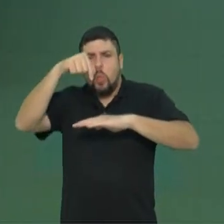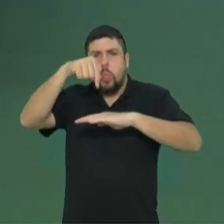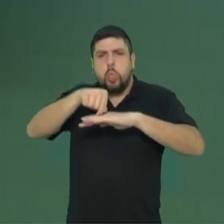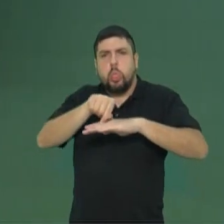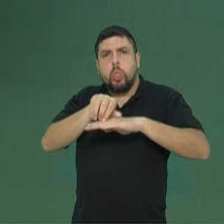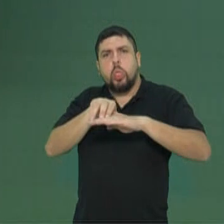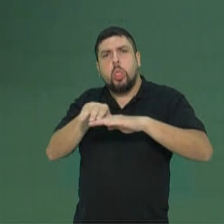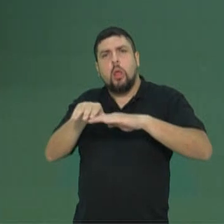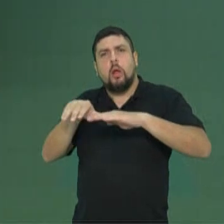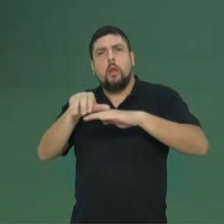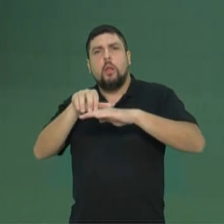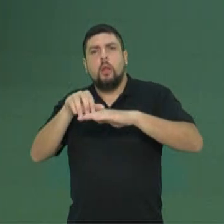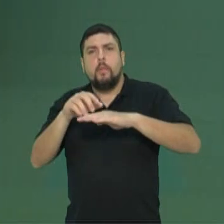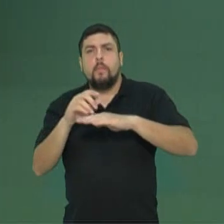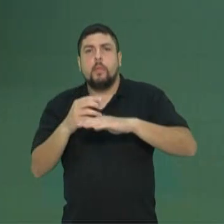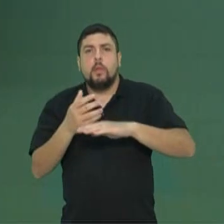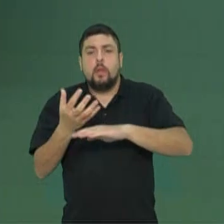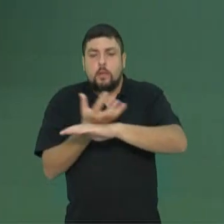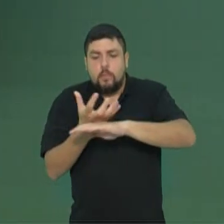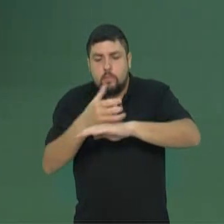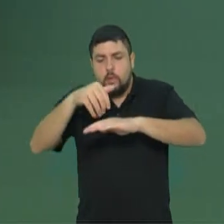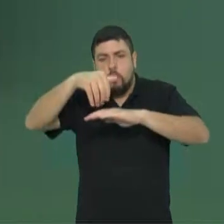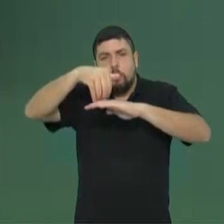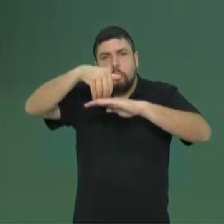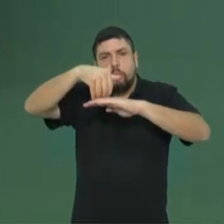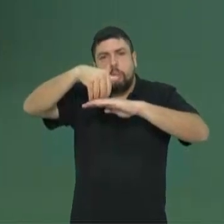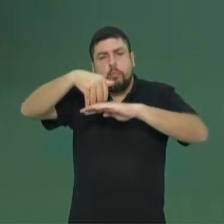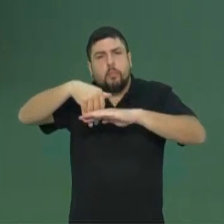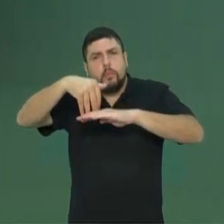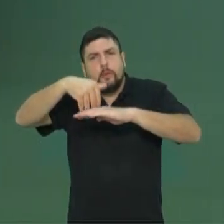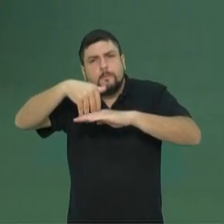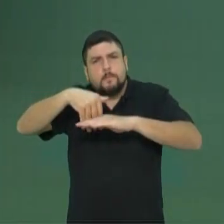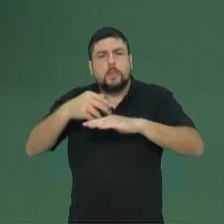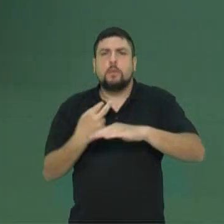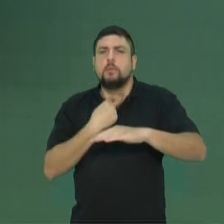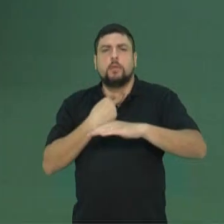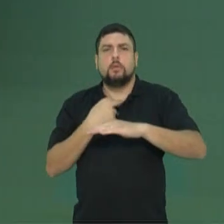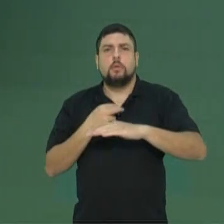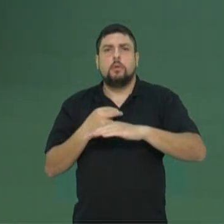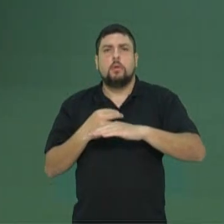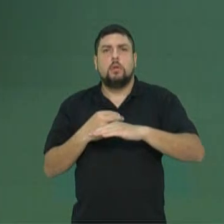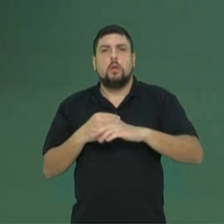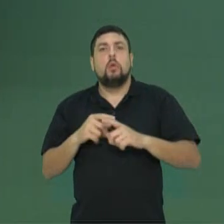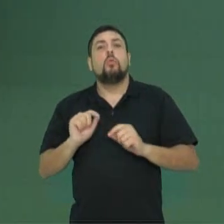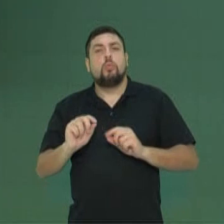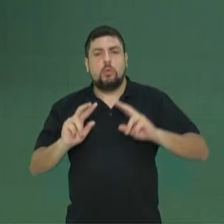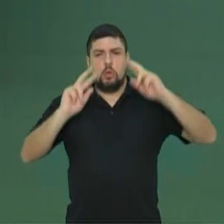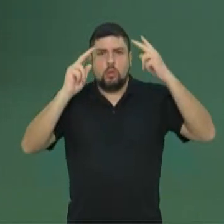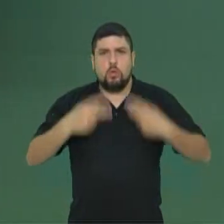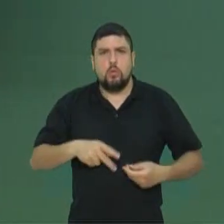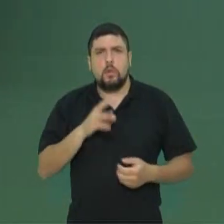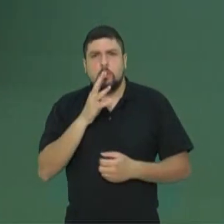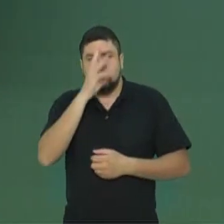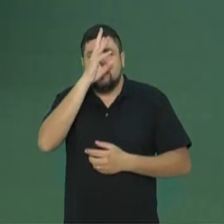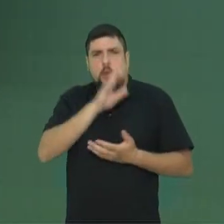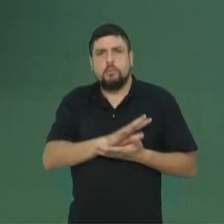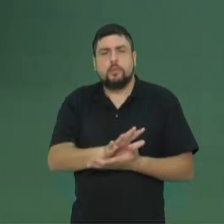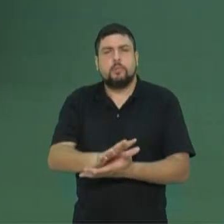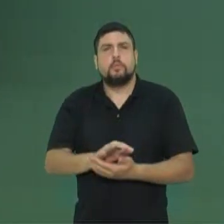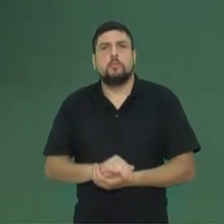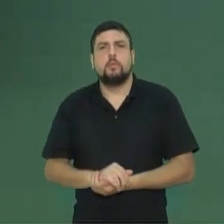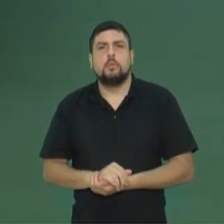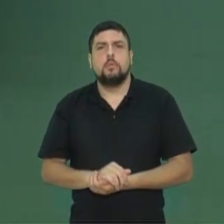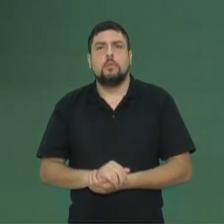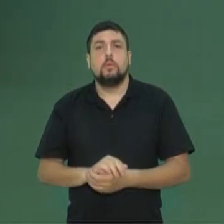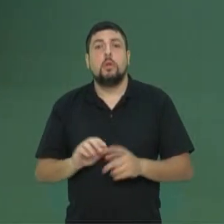da planta não consegue infiltrar no solo. E eu crio desertos por causa da atividade humana. O que estamos fazendo para